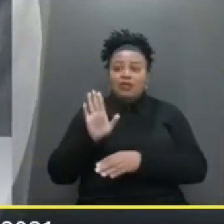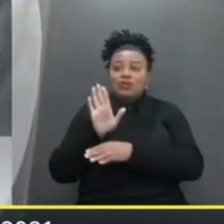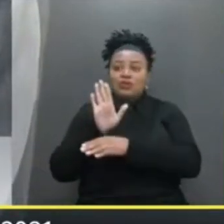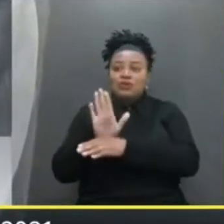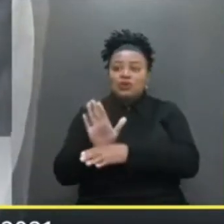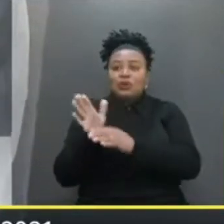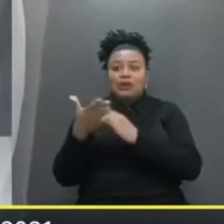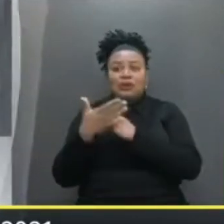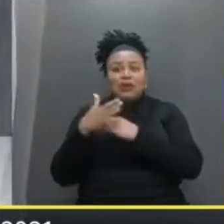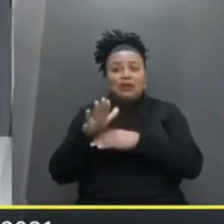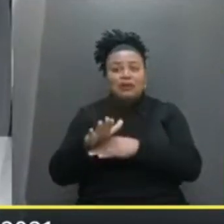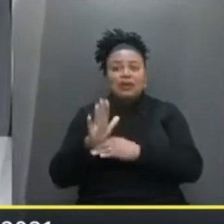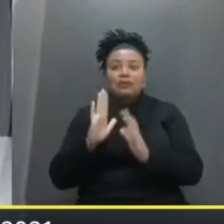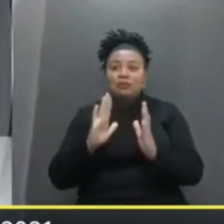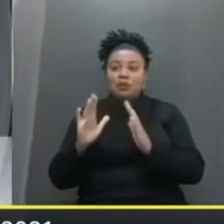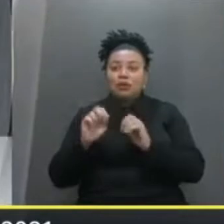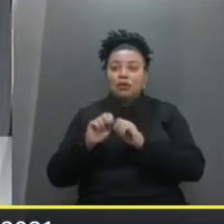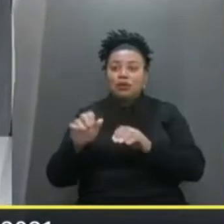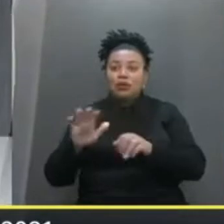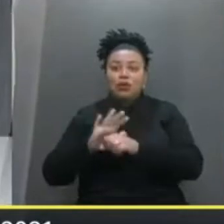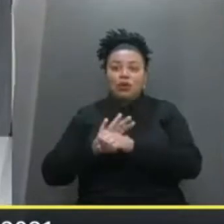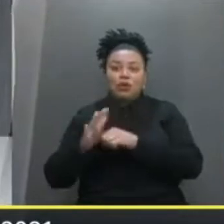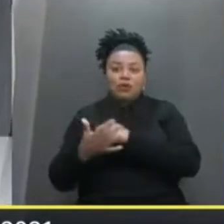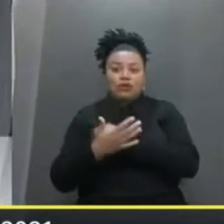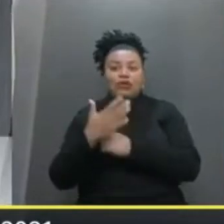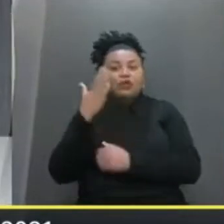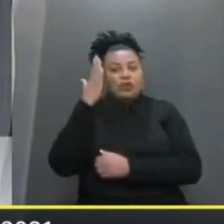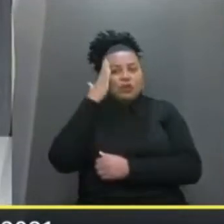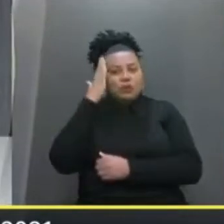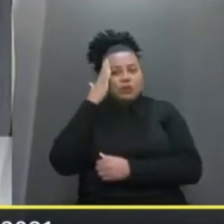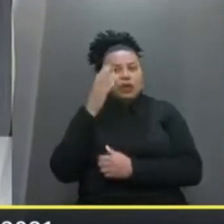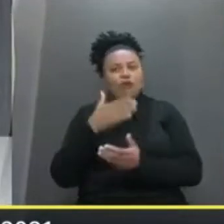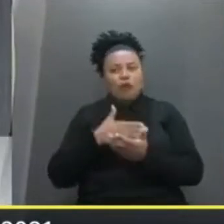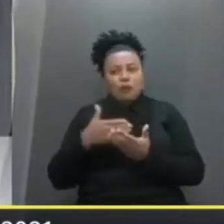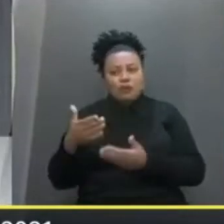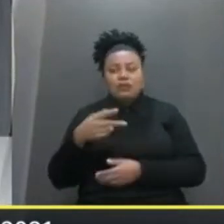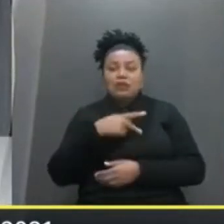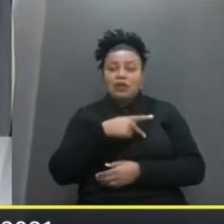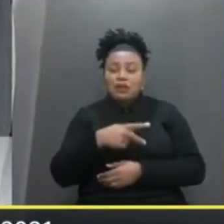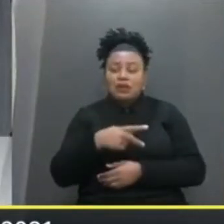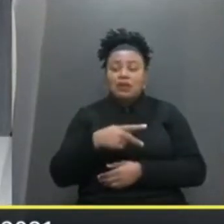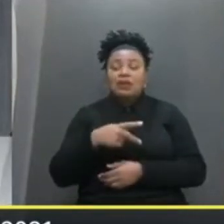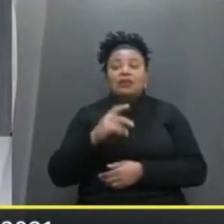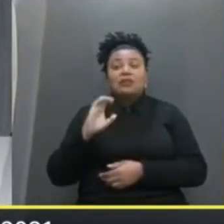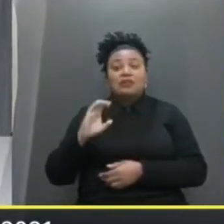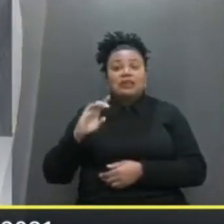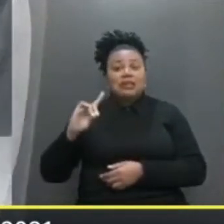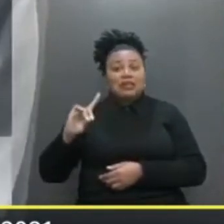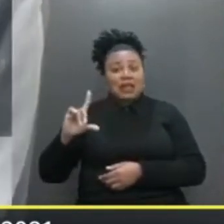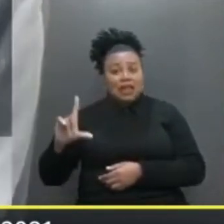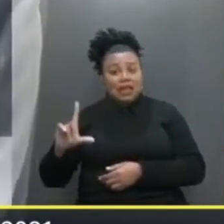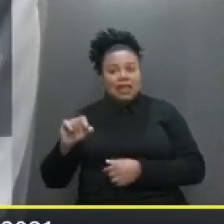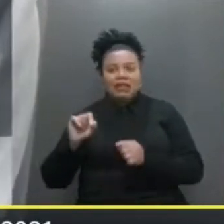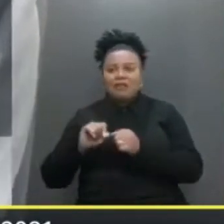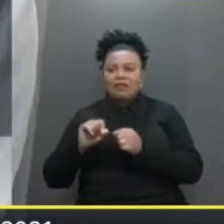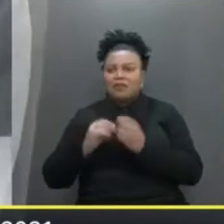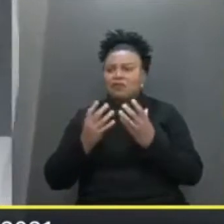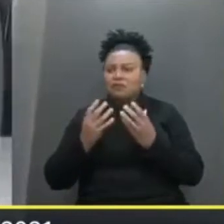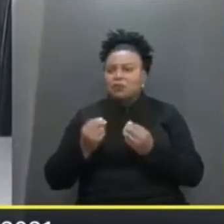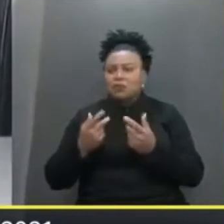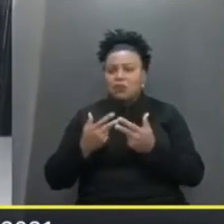A solidariedade na pandemia Eu sei que eu vou começar Com o presidente Iriu Piva Da CDL Porto Alegre Que a CDL fez muito